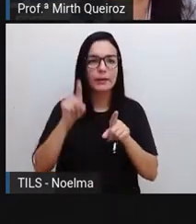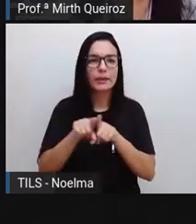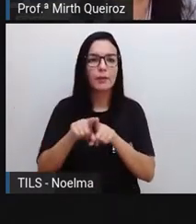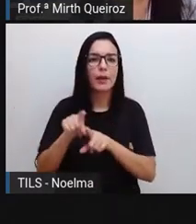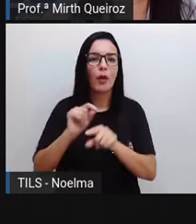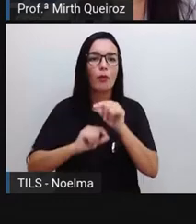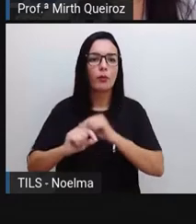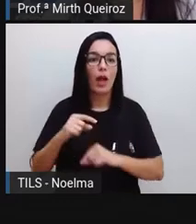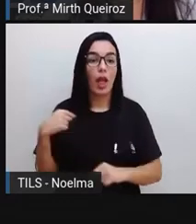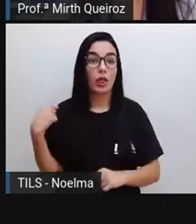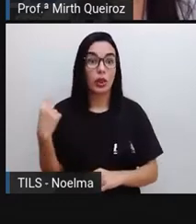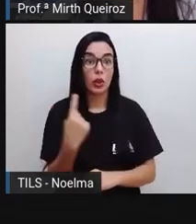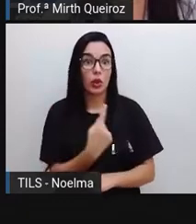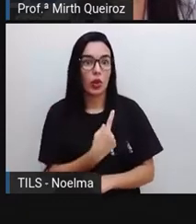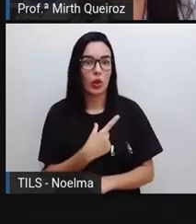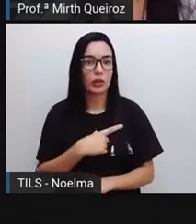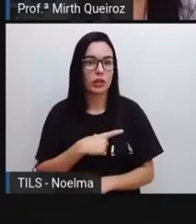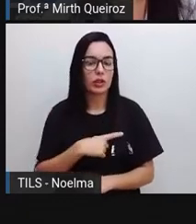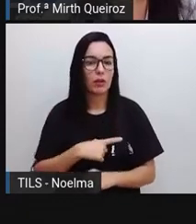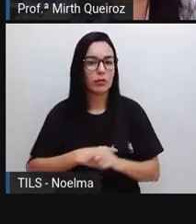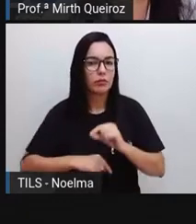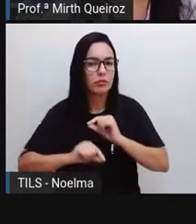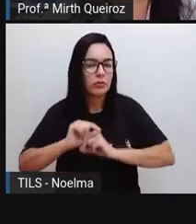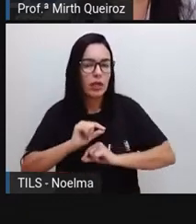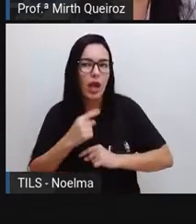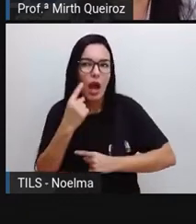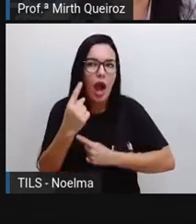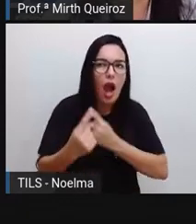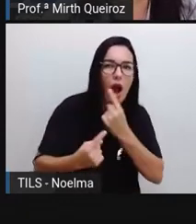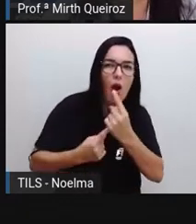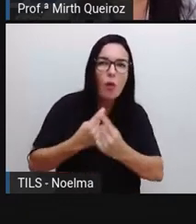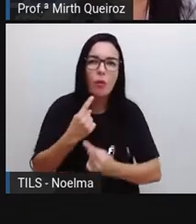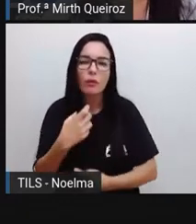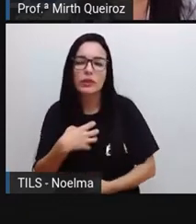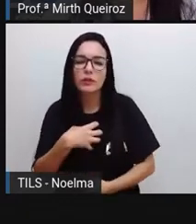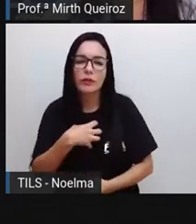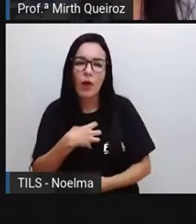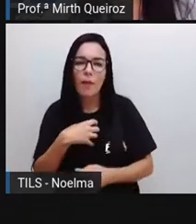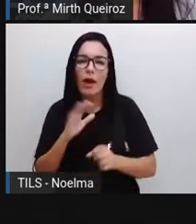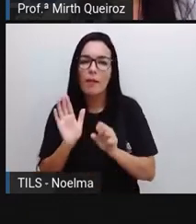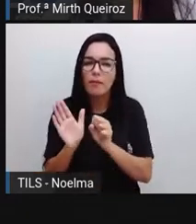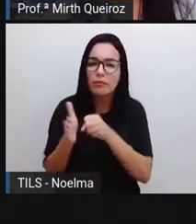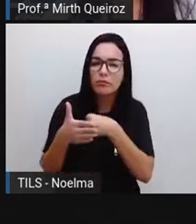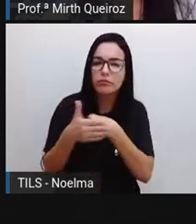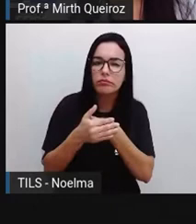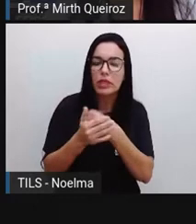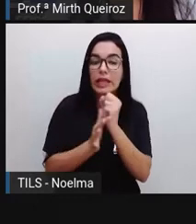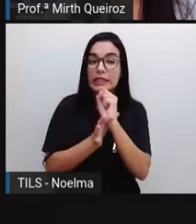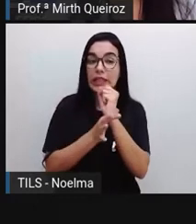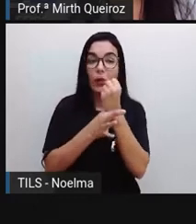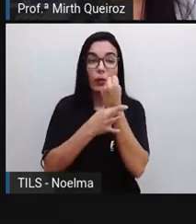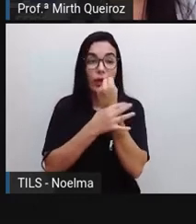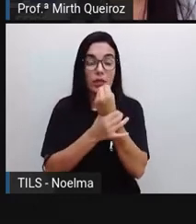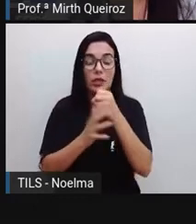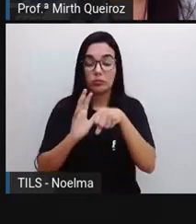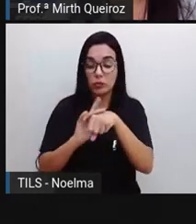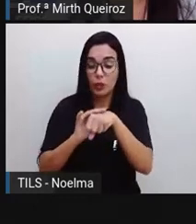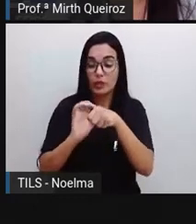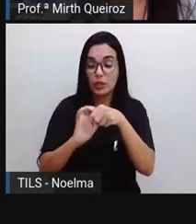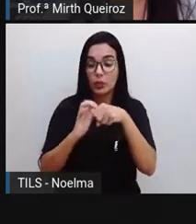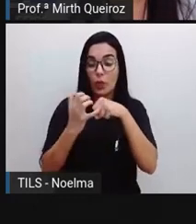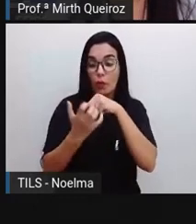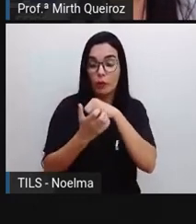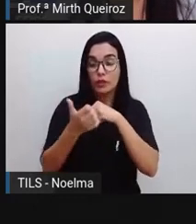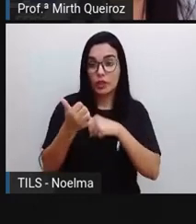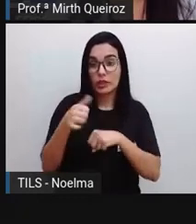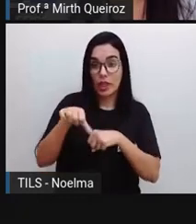nós temos que ter algumas formas aí de prevenção contra essa doença, que é a doença Covid-19.